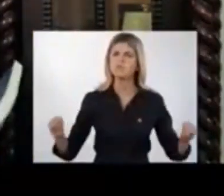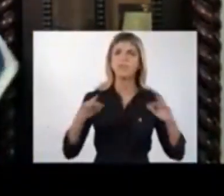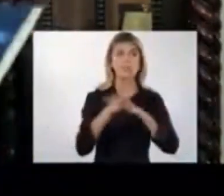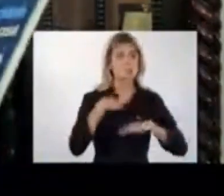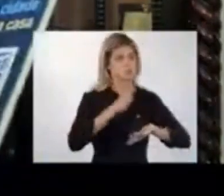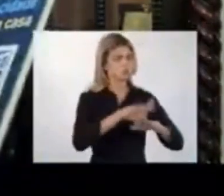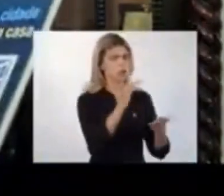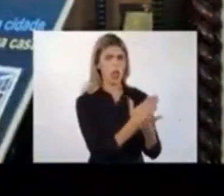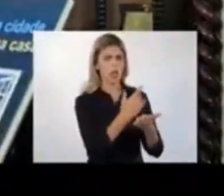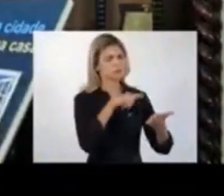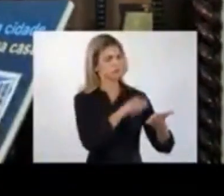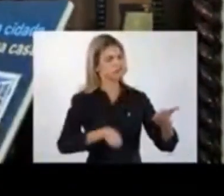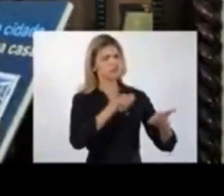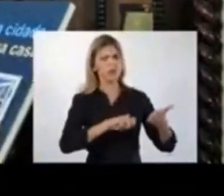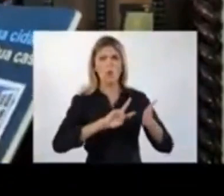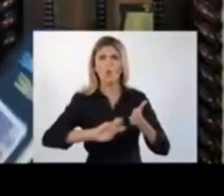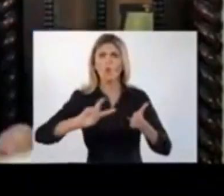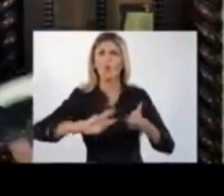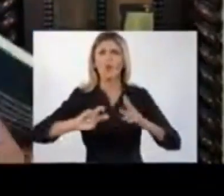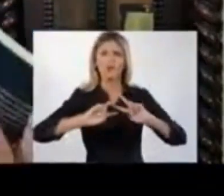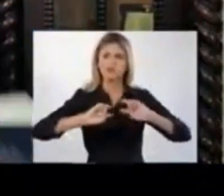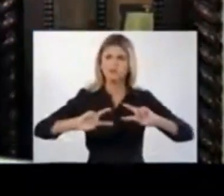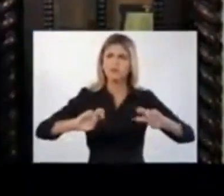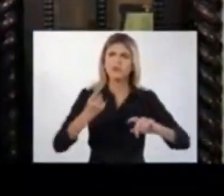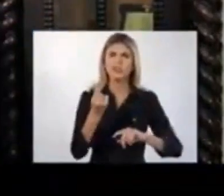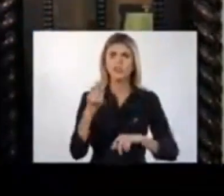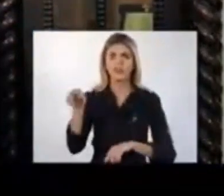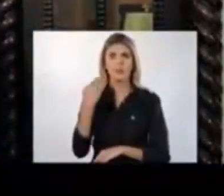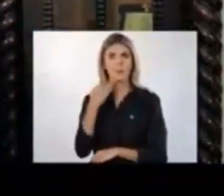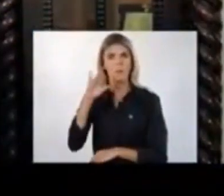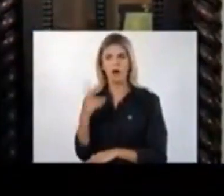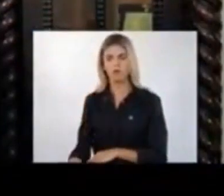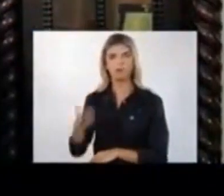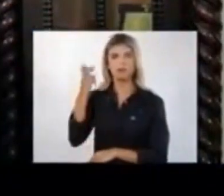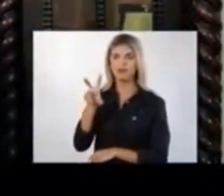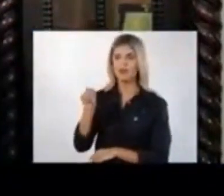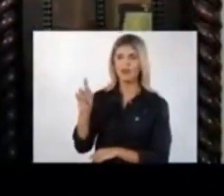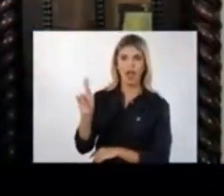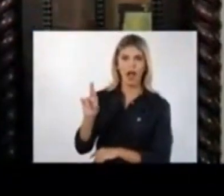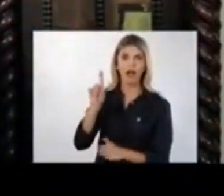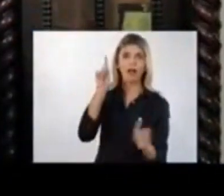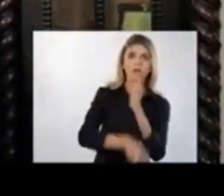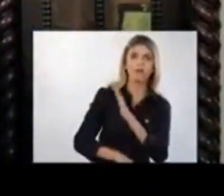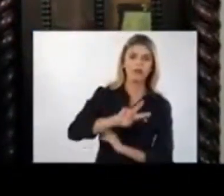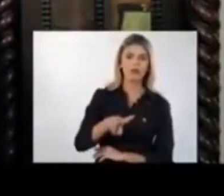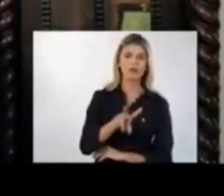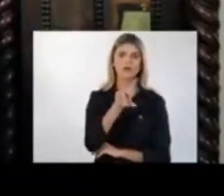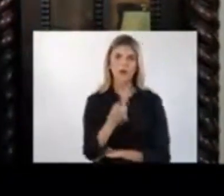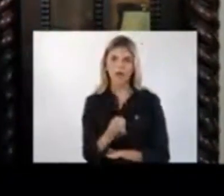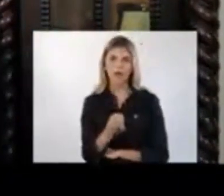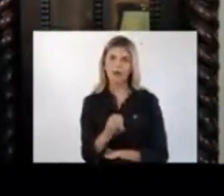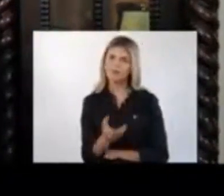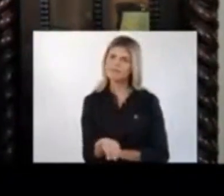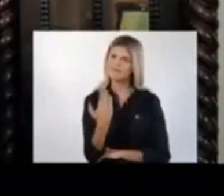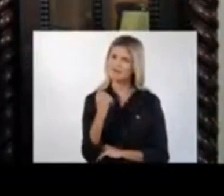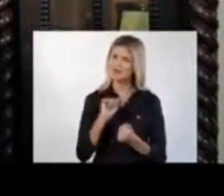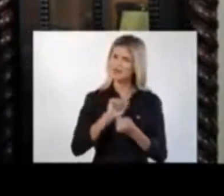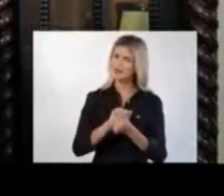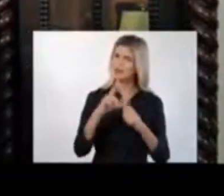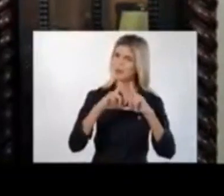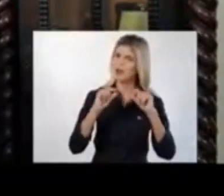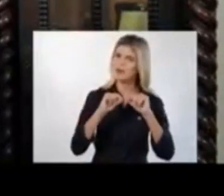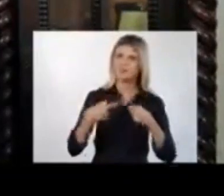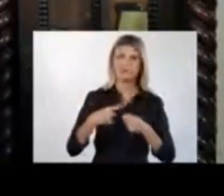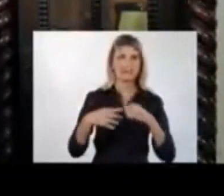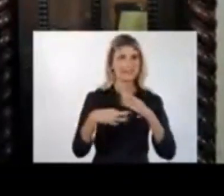cidades. Escrevi um livro sobre esse assunto. Estão tirando dinheiro das cidades. Cada vez que você vai no banco, no caixa eletrônico, tirar 50 reais, você paga 2